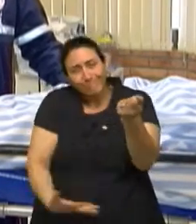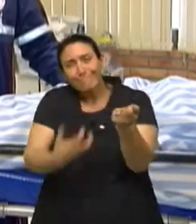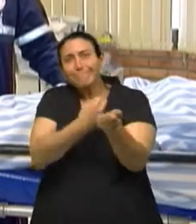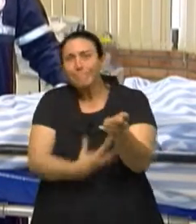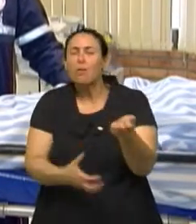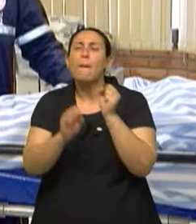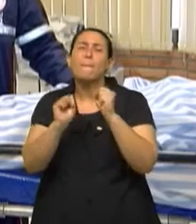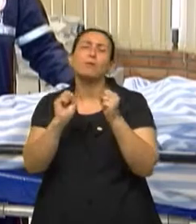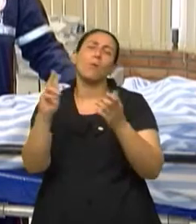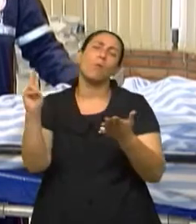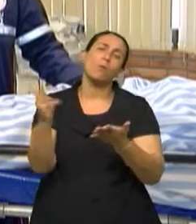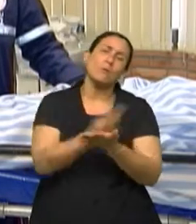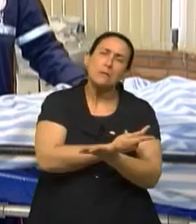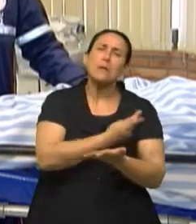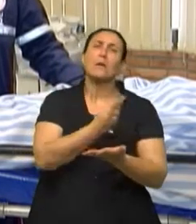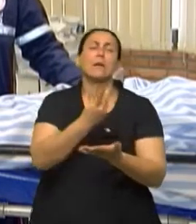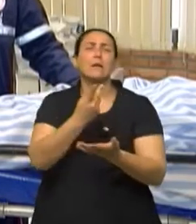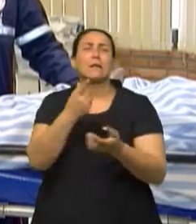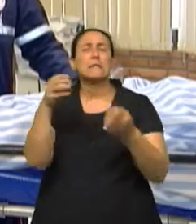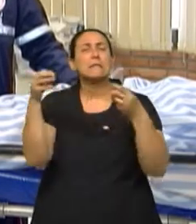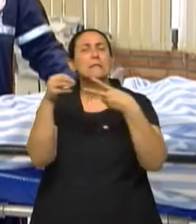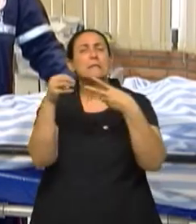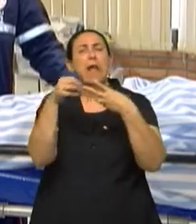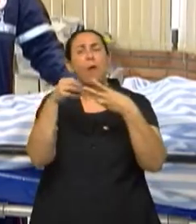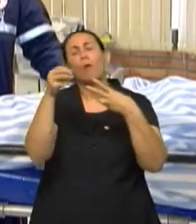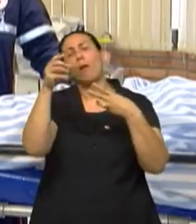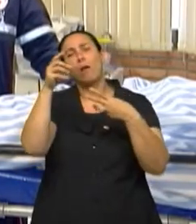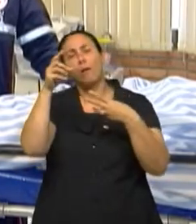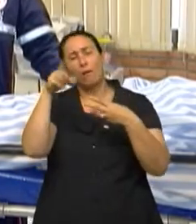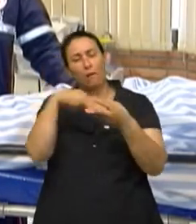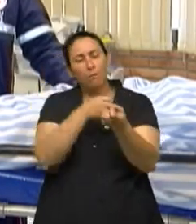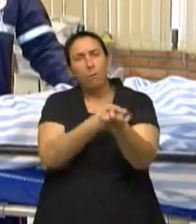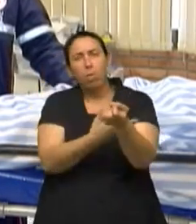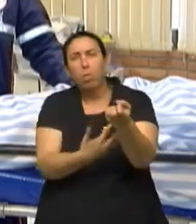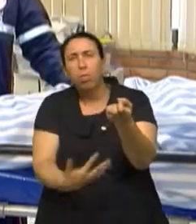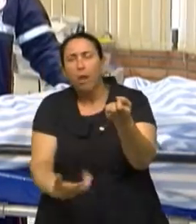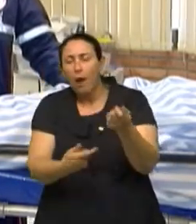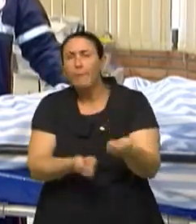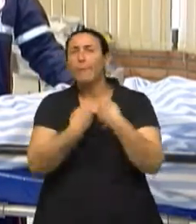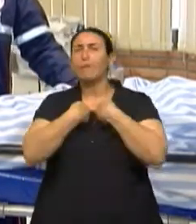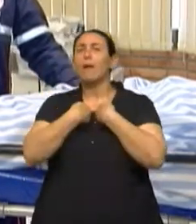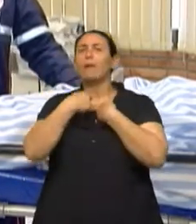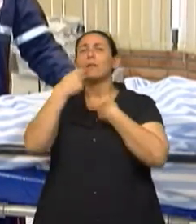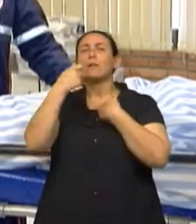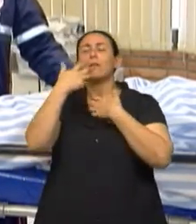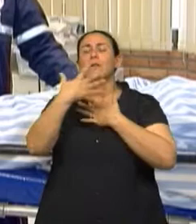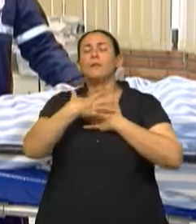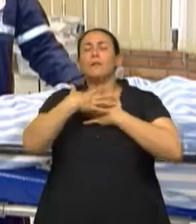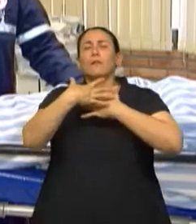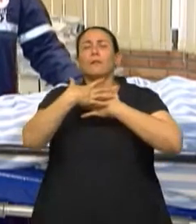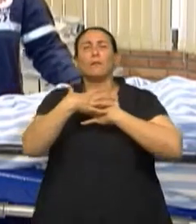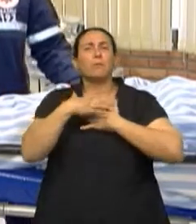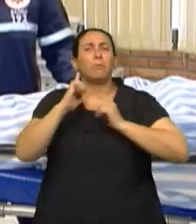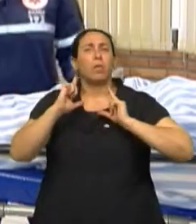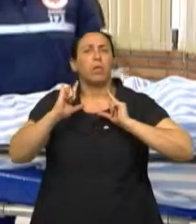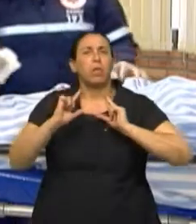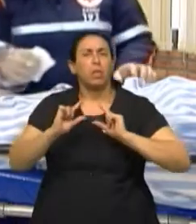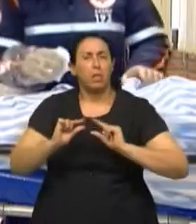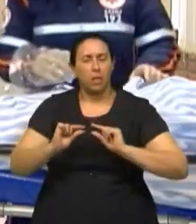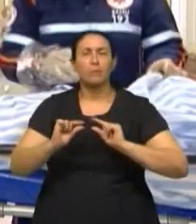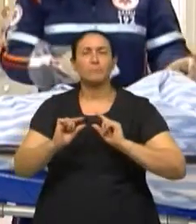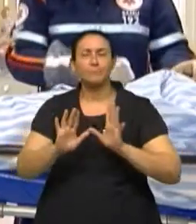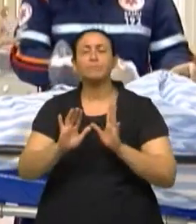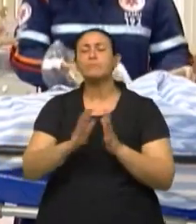a fonte de nutrição para as células, que é o oxigênio. No caso de um sangramento muito mais importante, que